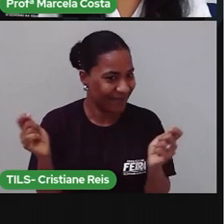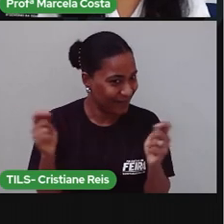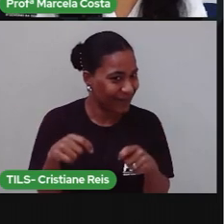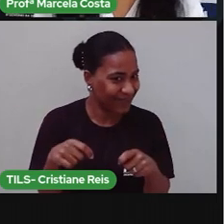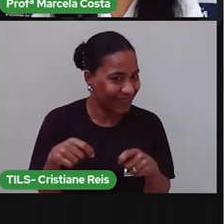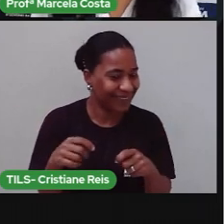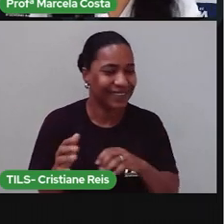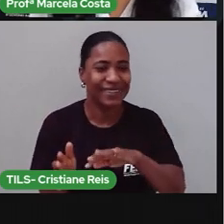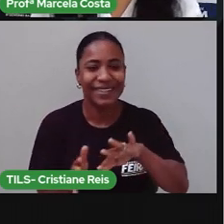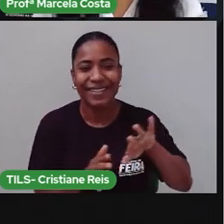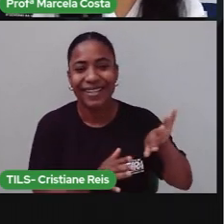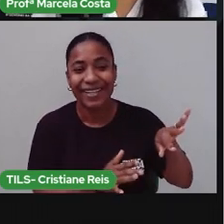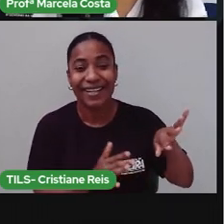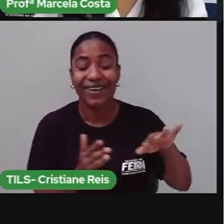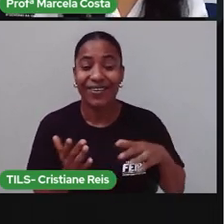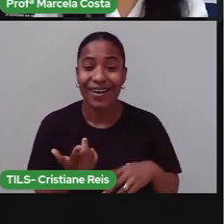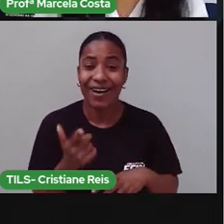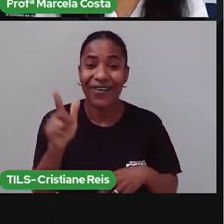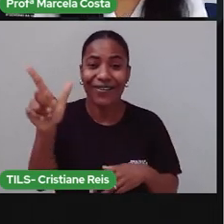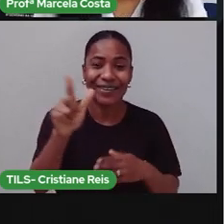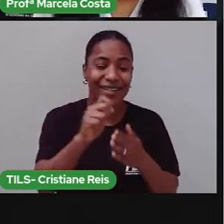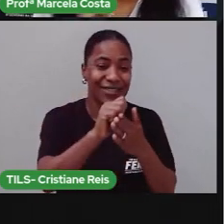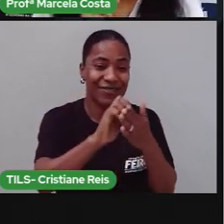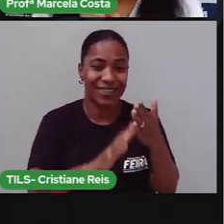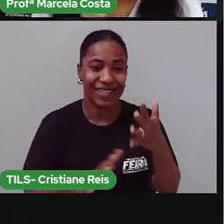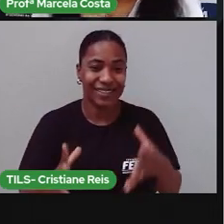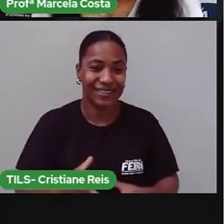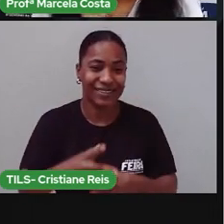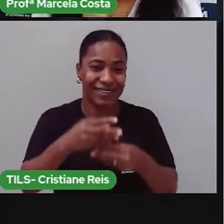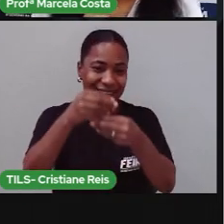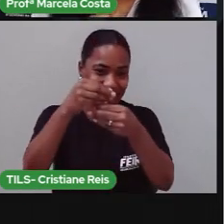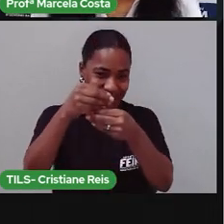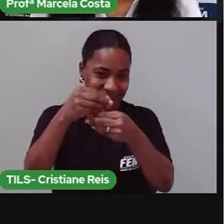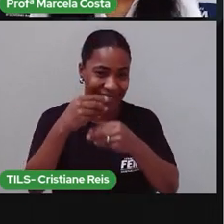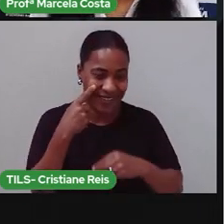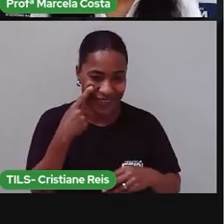atividade que você pode fazer aí na sua casa, tem uma missão.